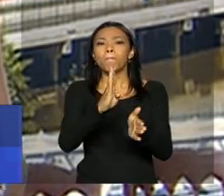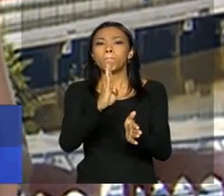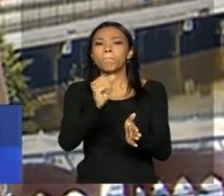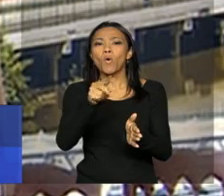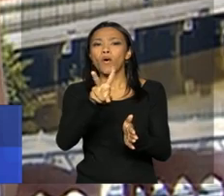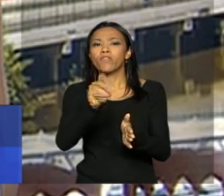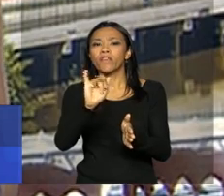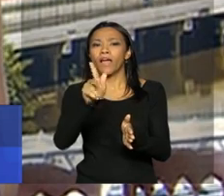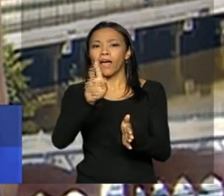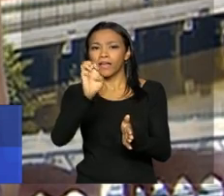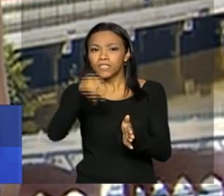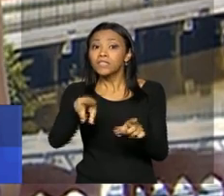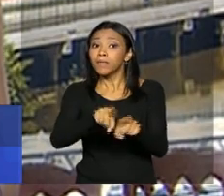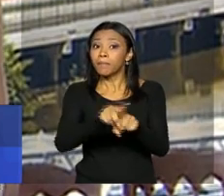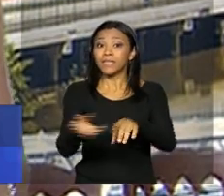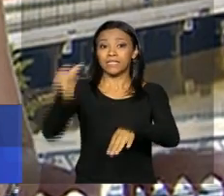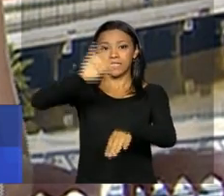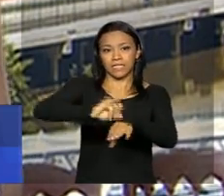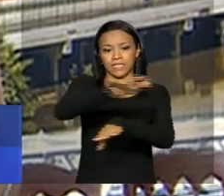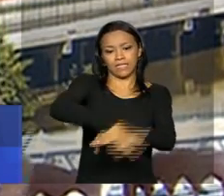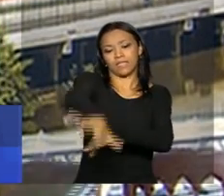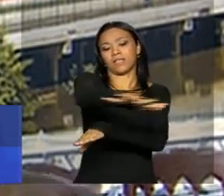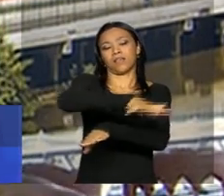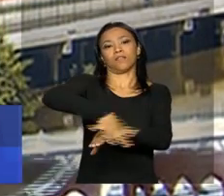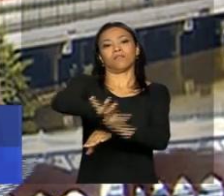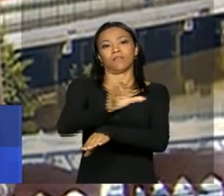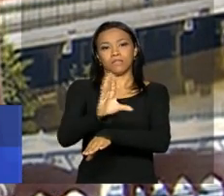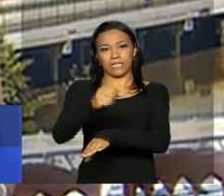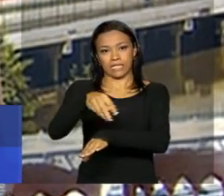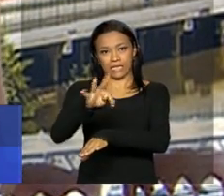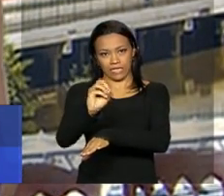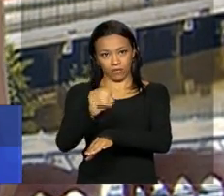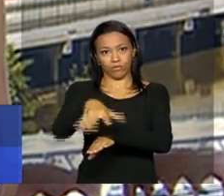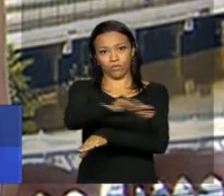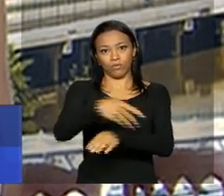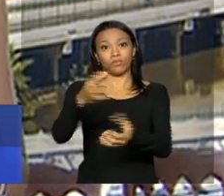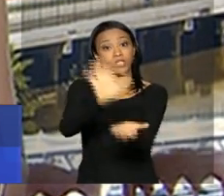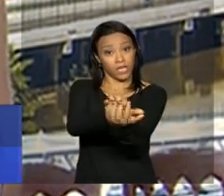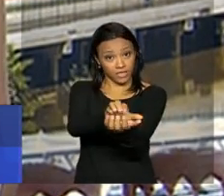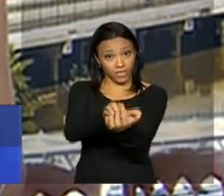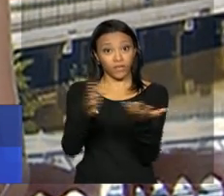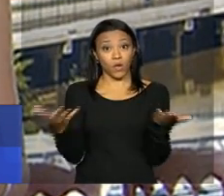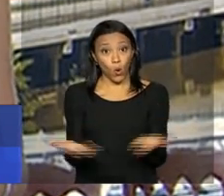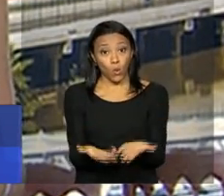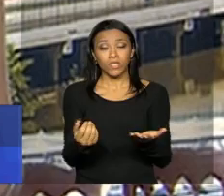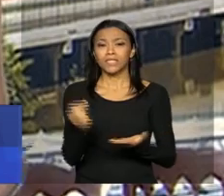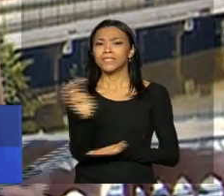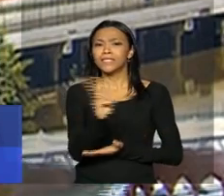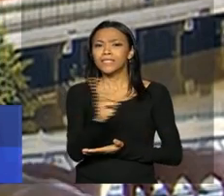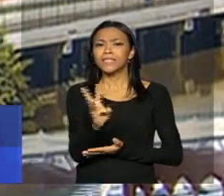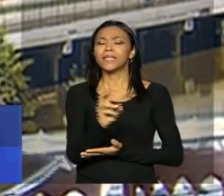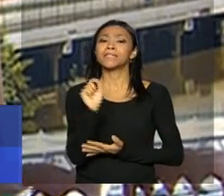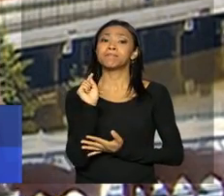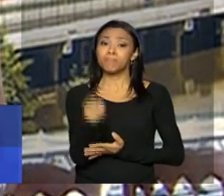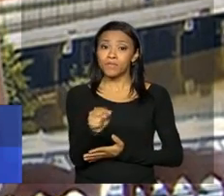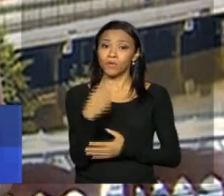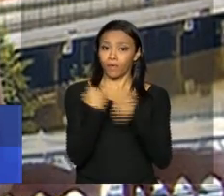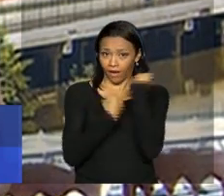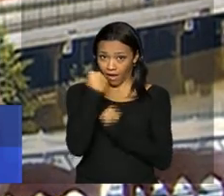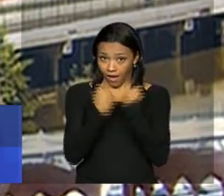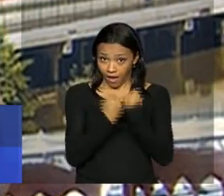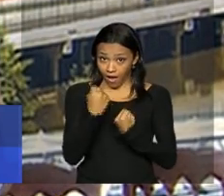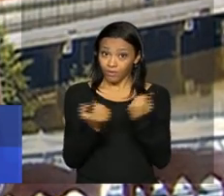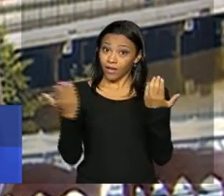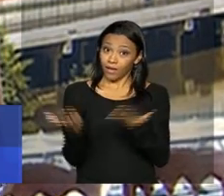pista oeste que já está em funcionamento e opera no sentido Centro Boa Viagem. Hoje, a Via Mangue recebe por dia 33 mil carros. E com a